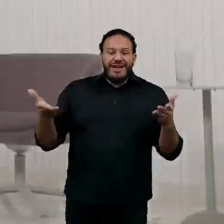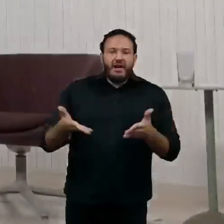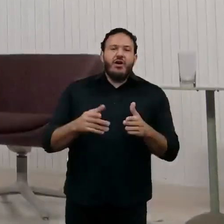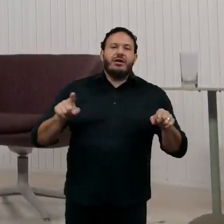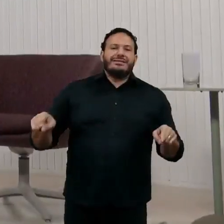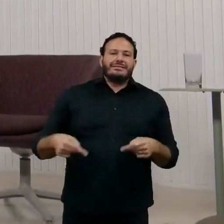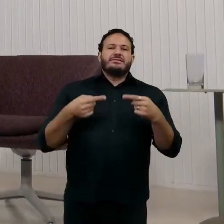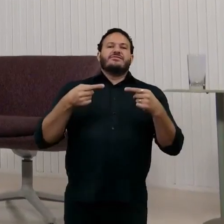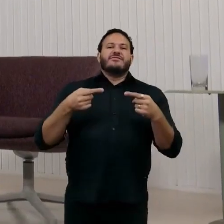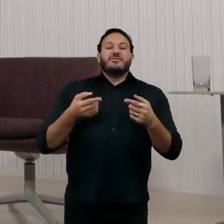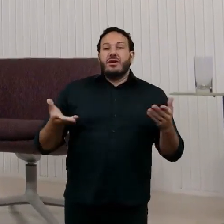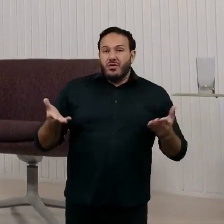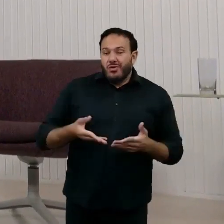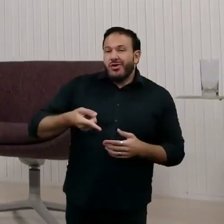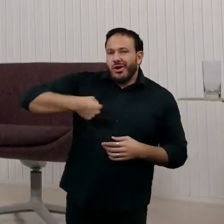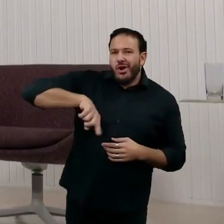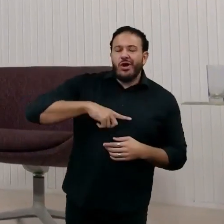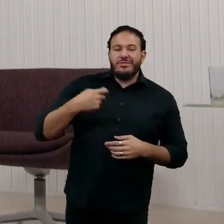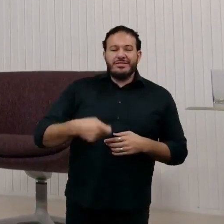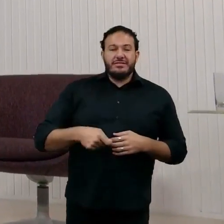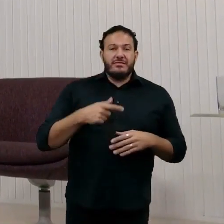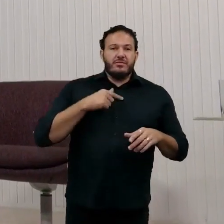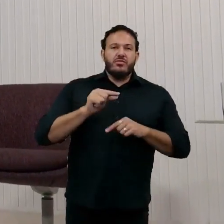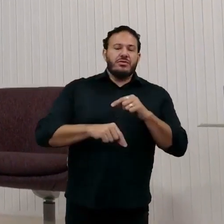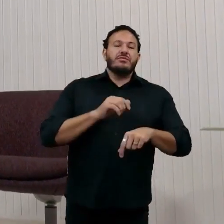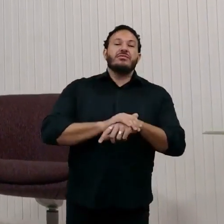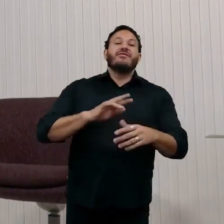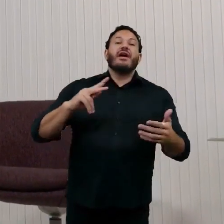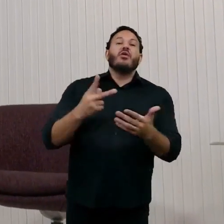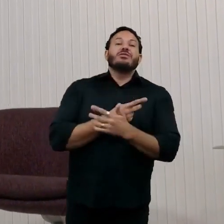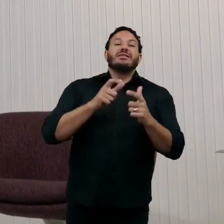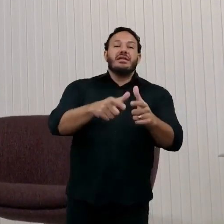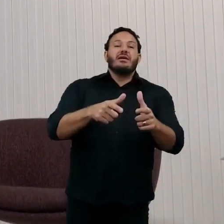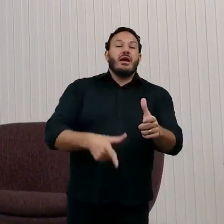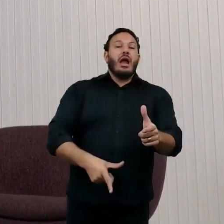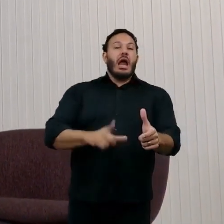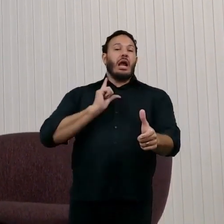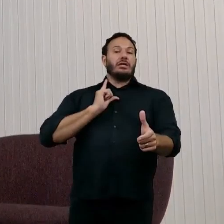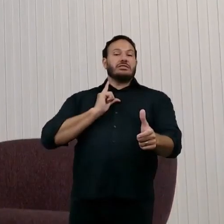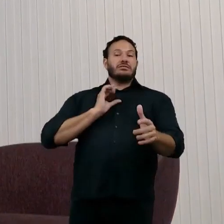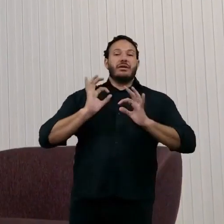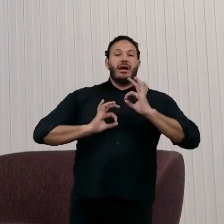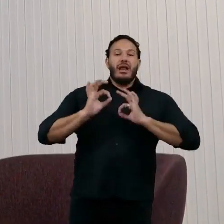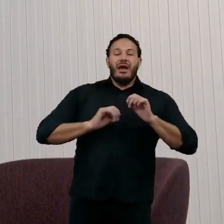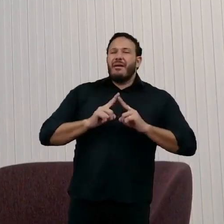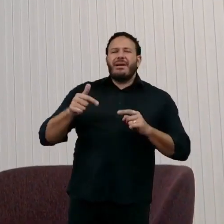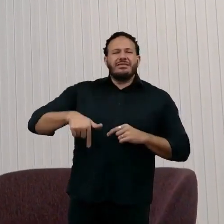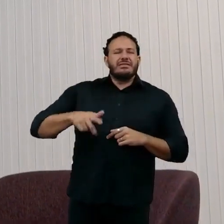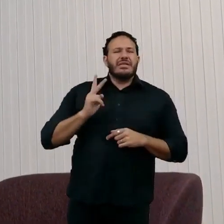Precisamos nos antecipar onde a bola vai estar. E somos péssimos nisso. Estamos sempre atrás.